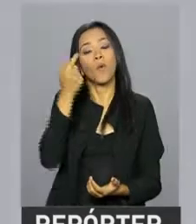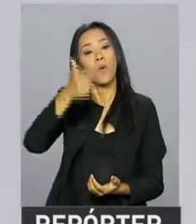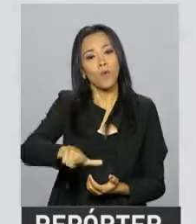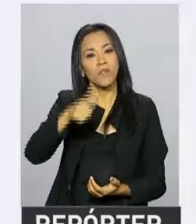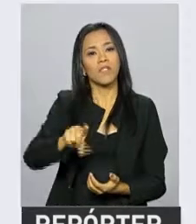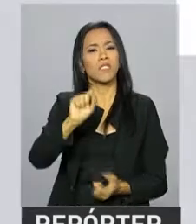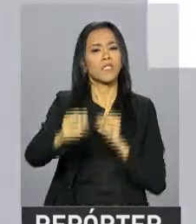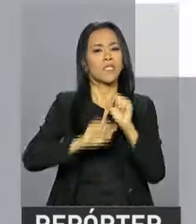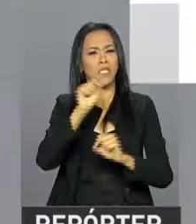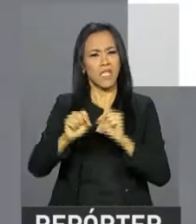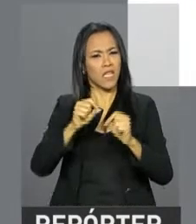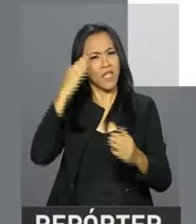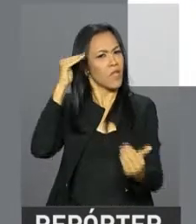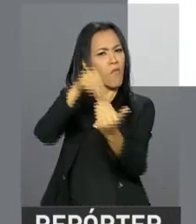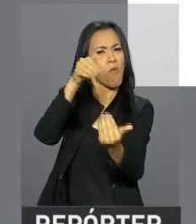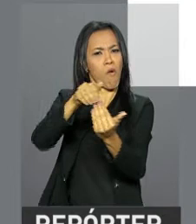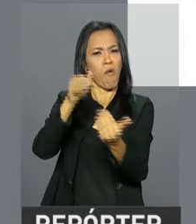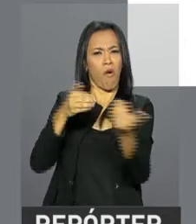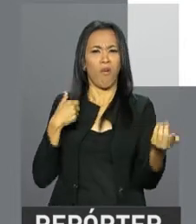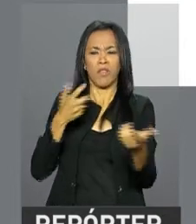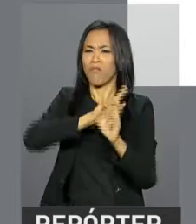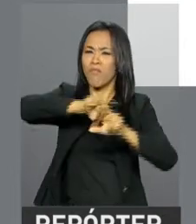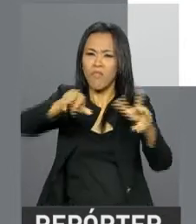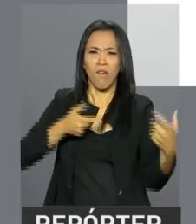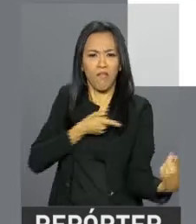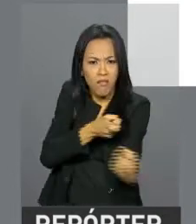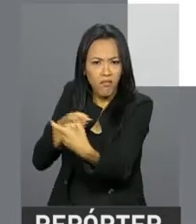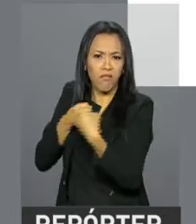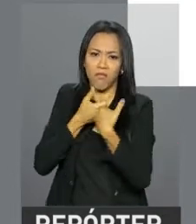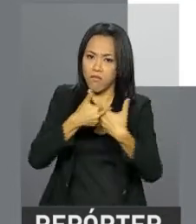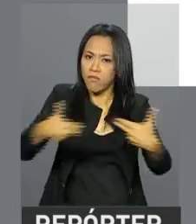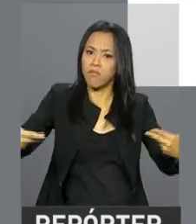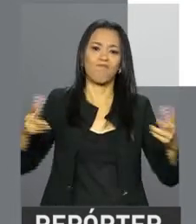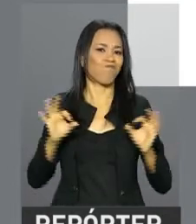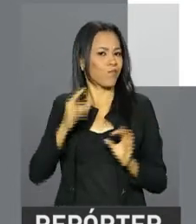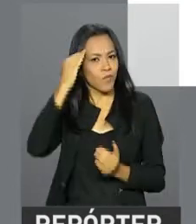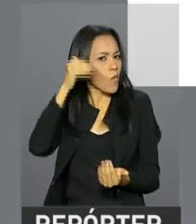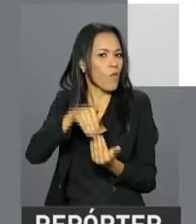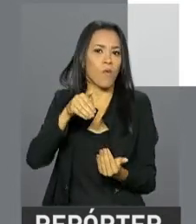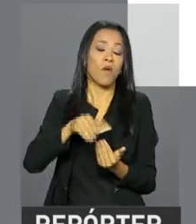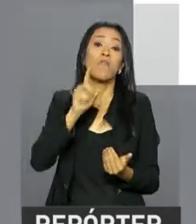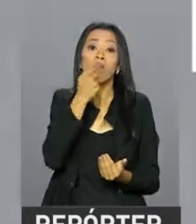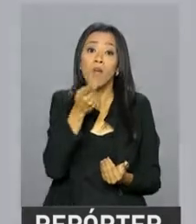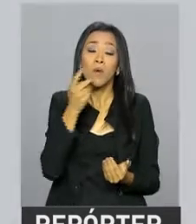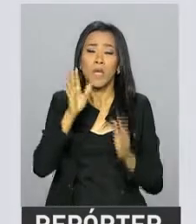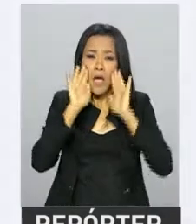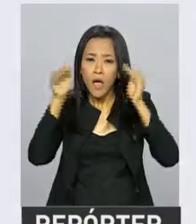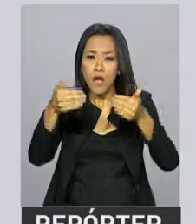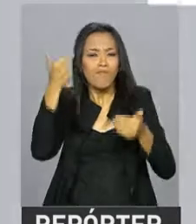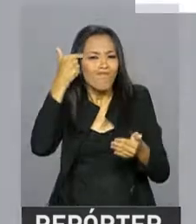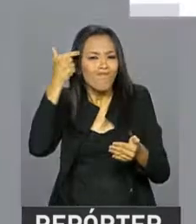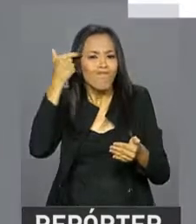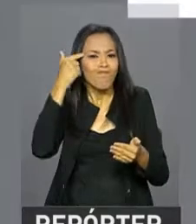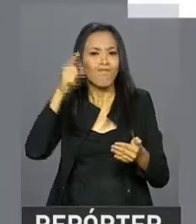condenação a todo ato de terrorismo. O presidente Michel Temer disse que os pensamentos estão voltados às